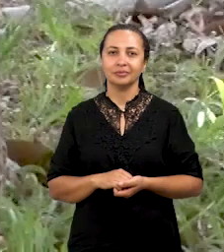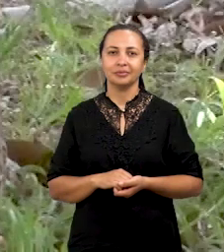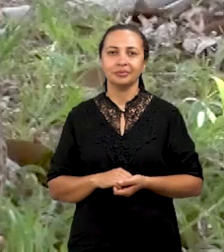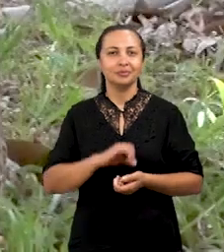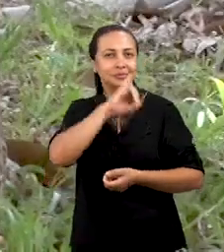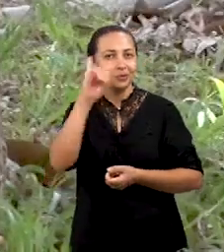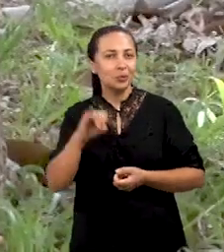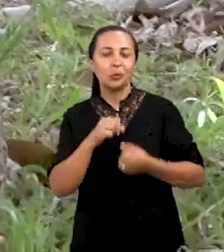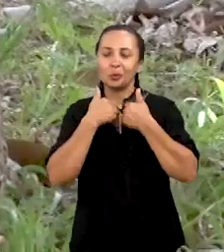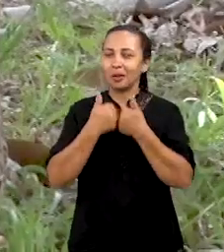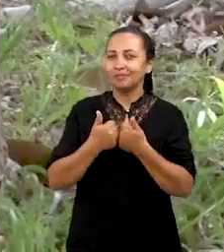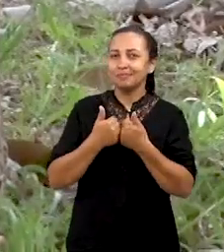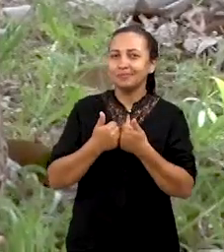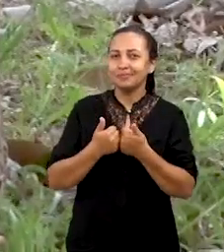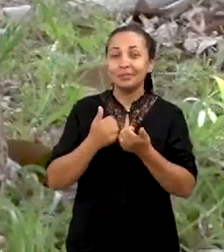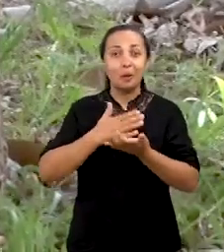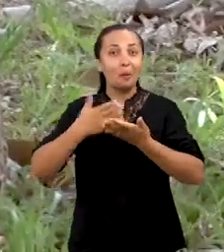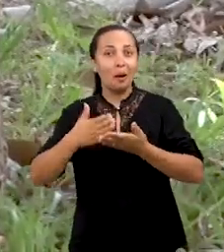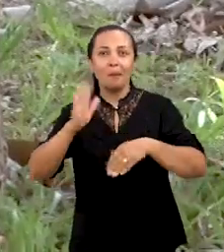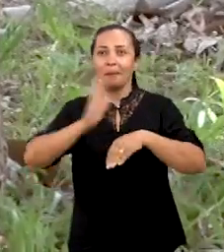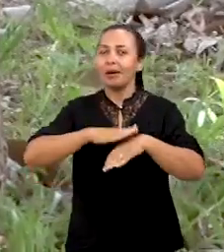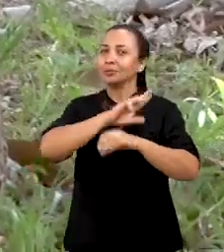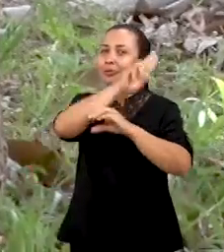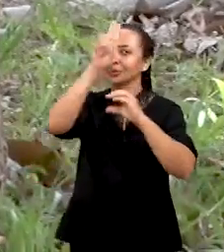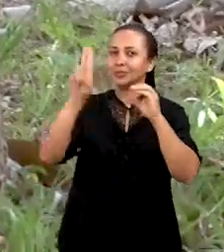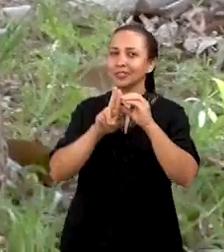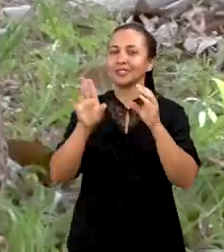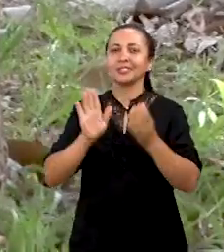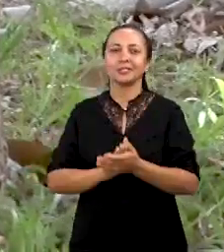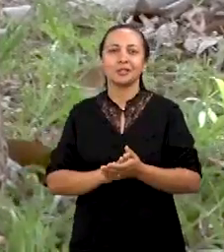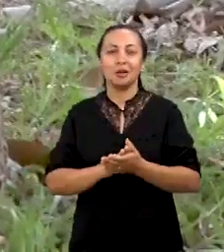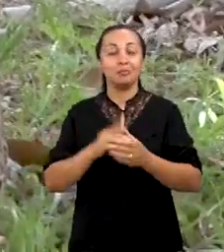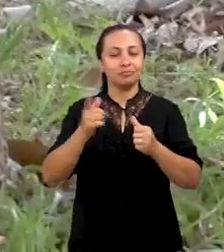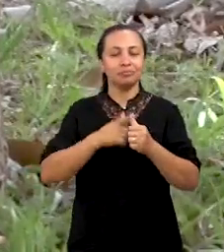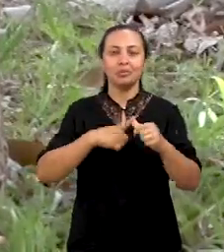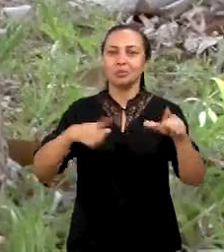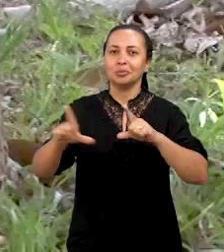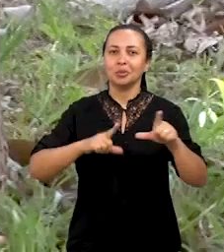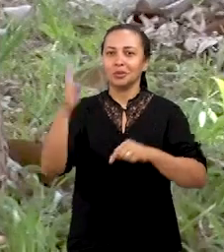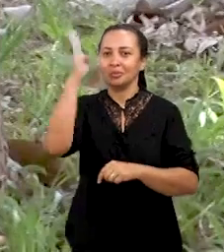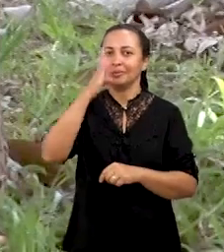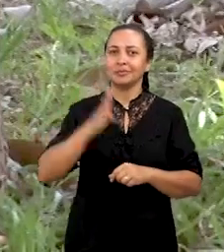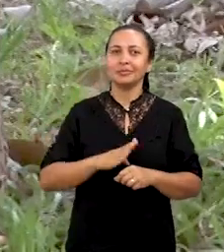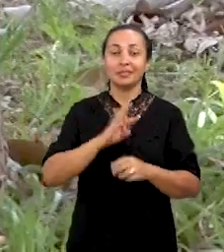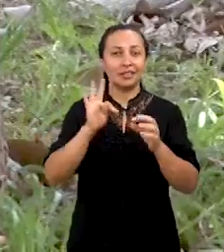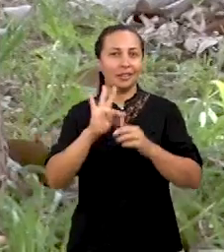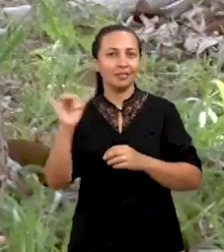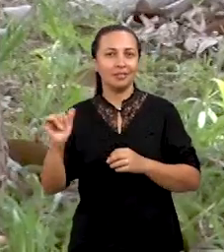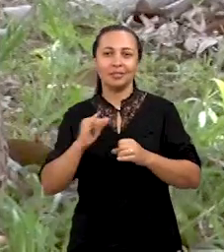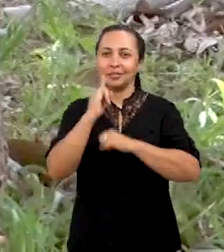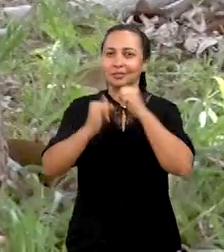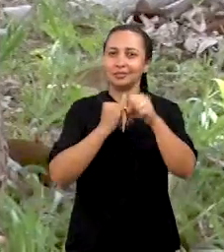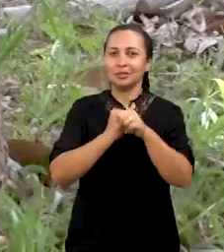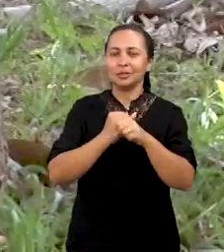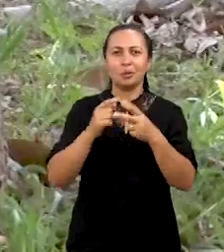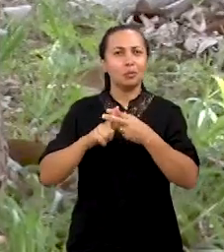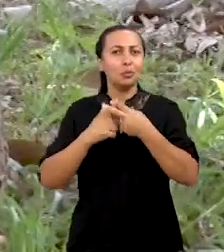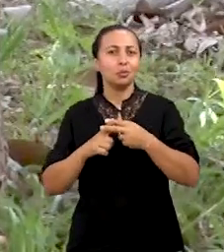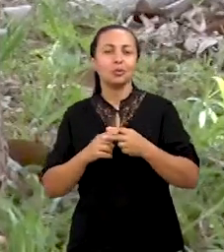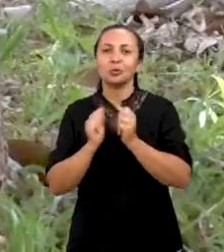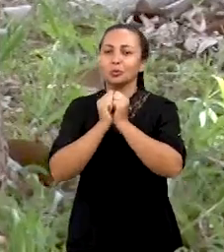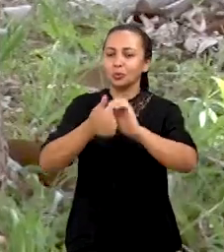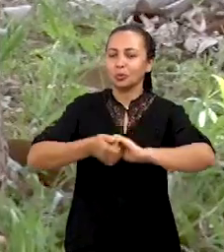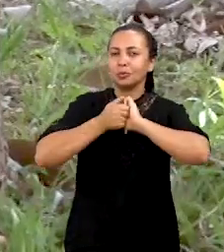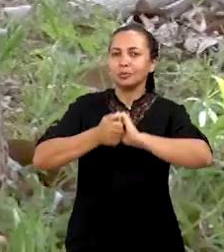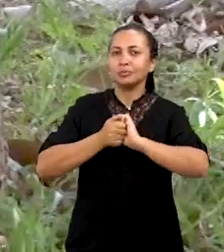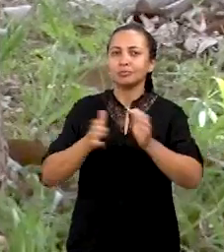Olá, tudo bem? E vamos nós para mais um Univerciência, o primeiro programa brasileiro de TV e internet produzido por